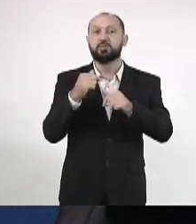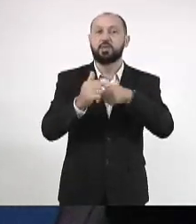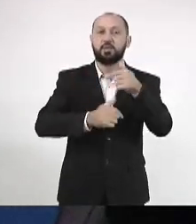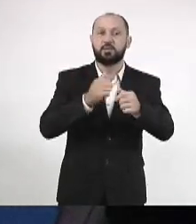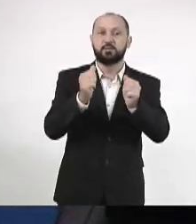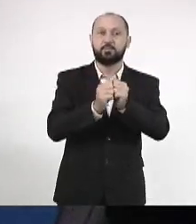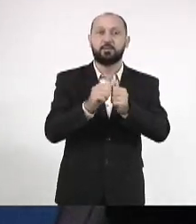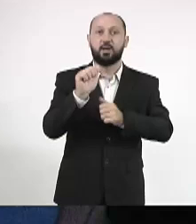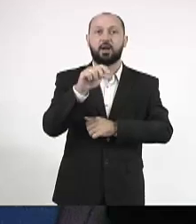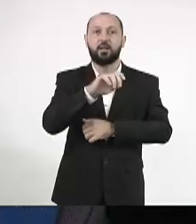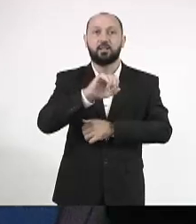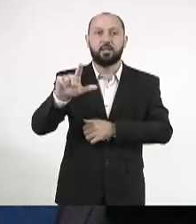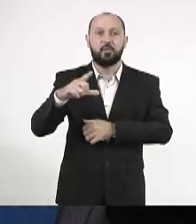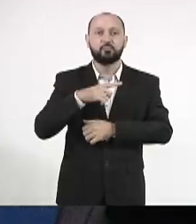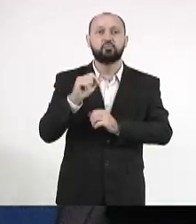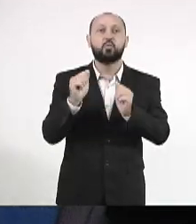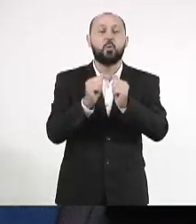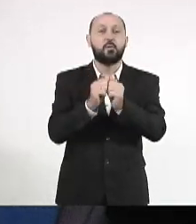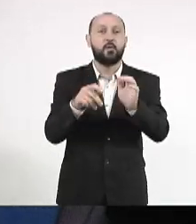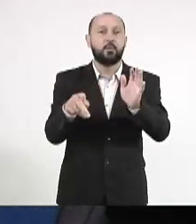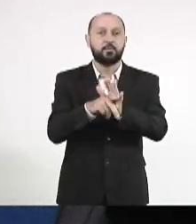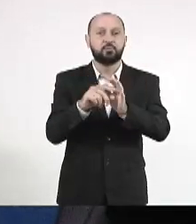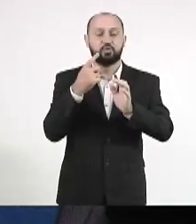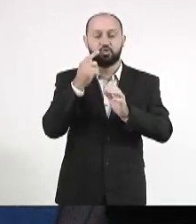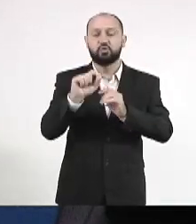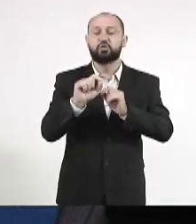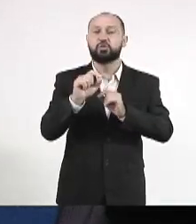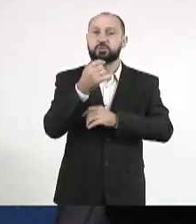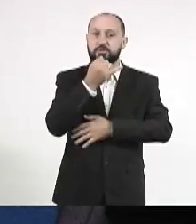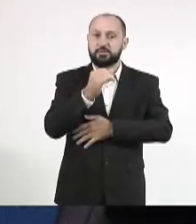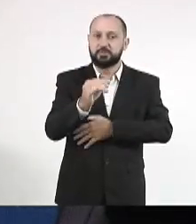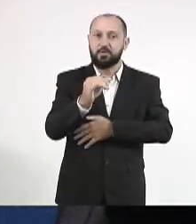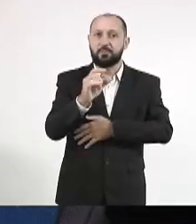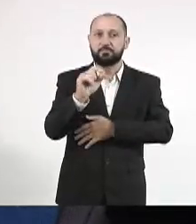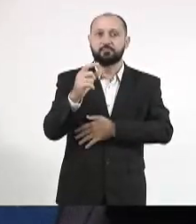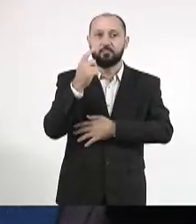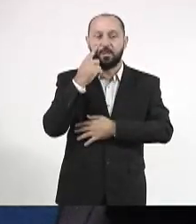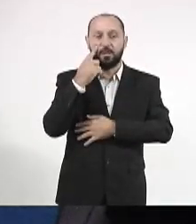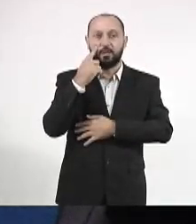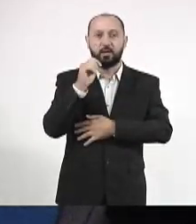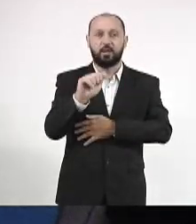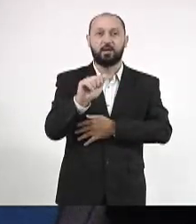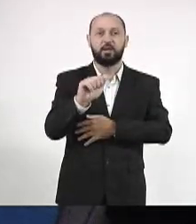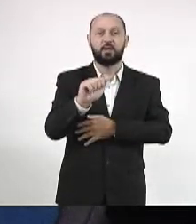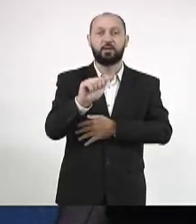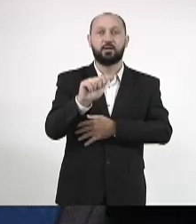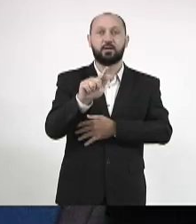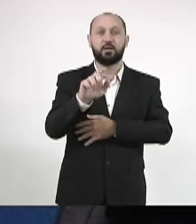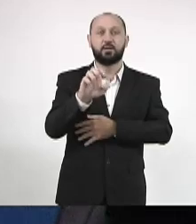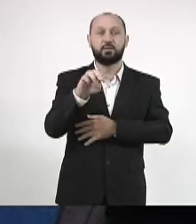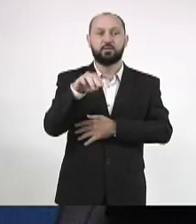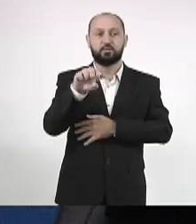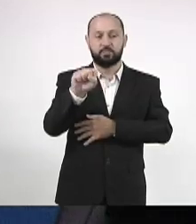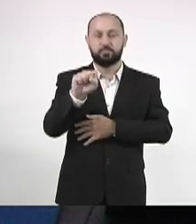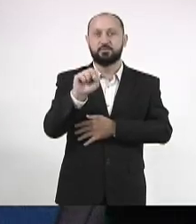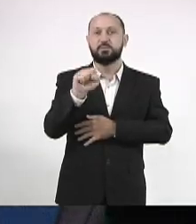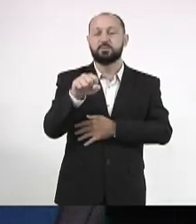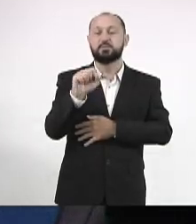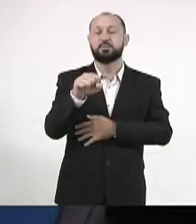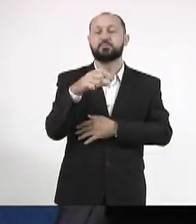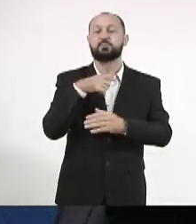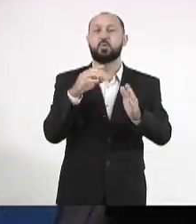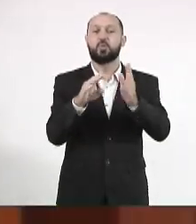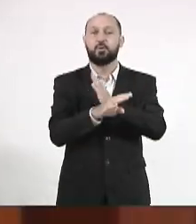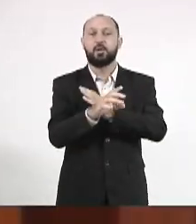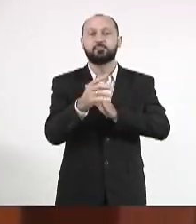da ANEL, Agência Nacional de Energia Elétrica, para a GEMES. Vossa Excelência, sabia isso? Sim, eu conheci.